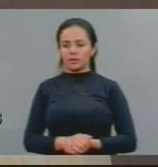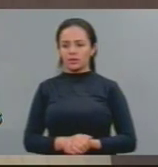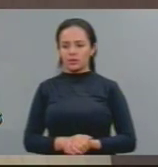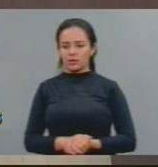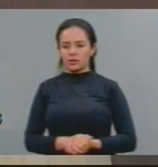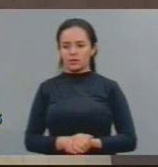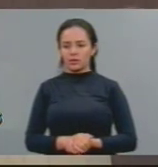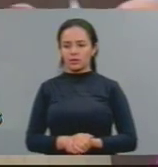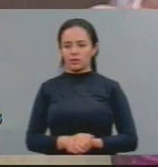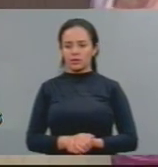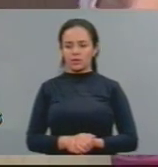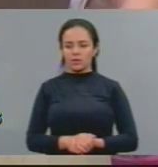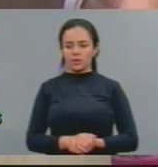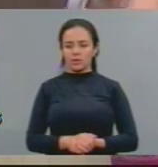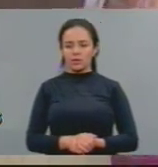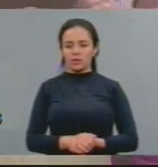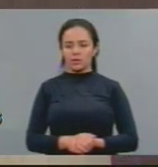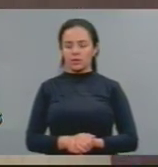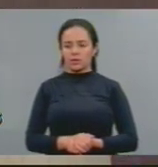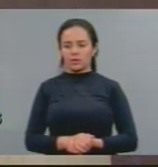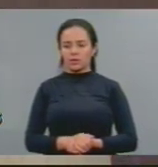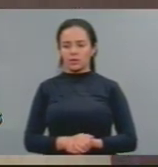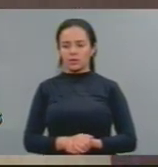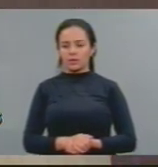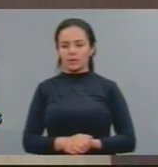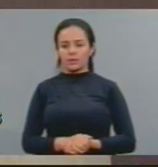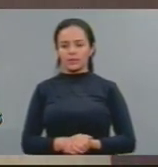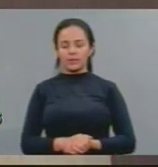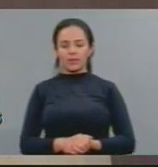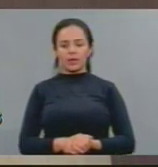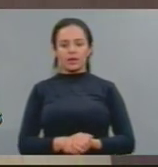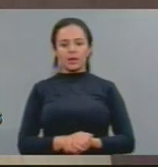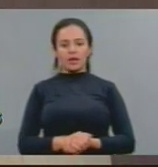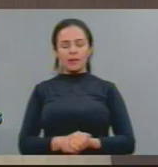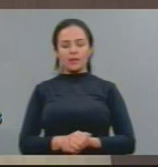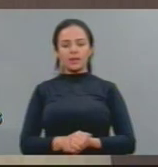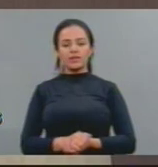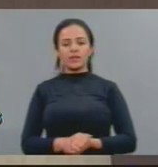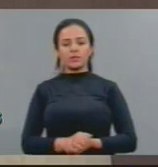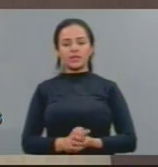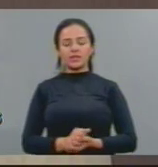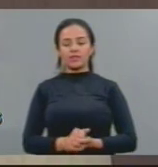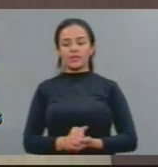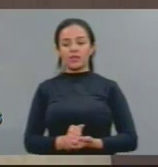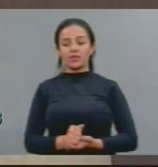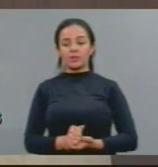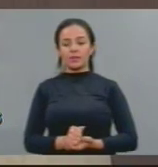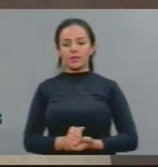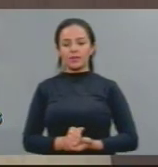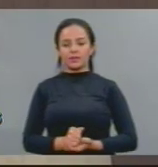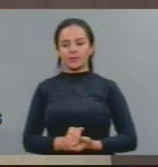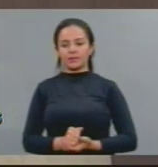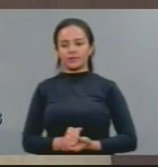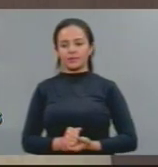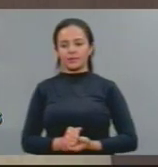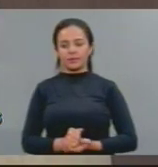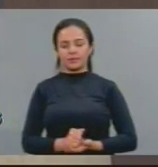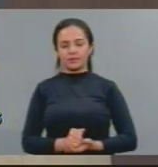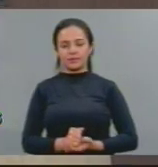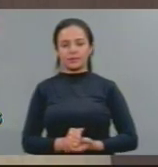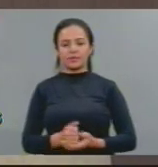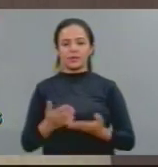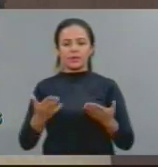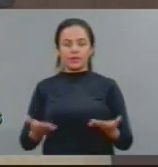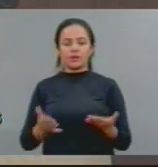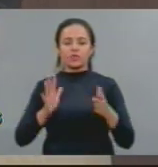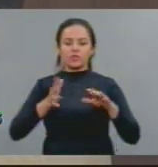Ali ouvirão a defesa e a acusação. Ouvirão os réus, ouvirão